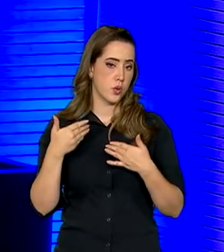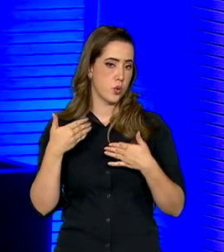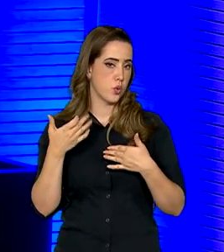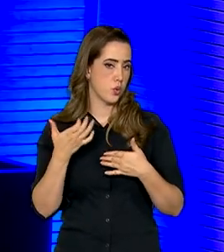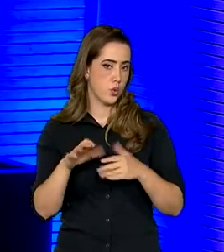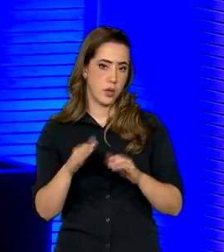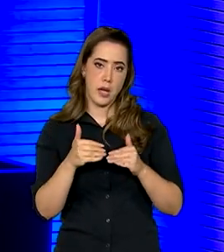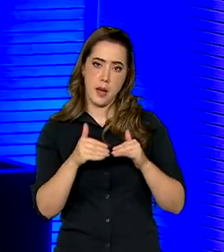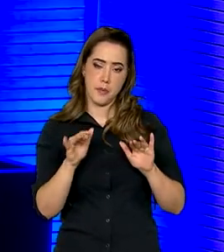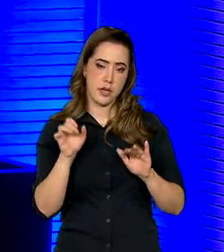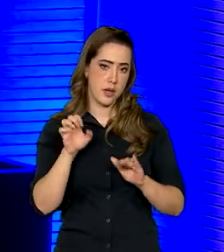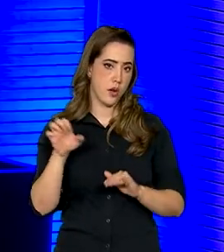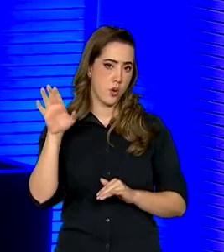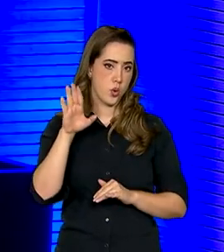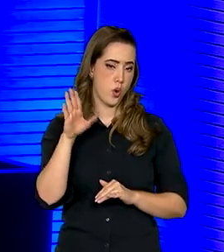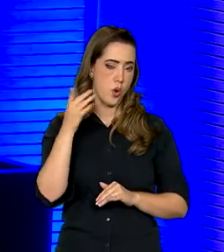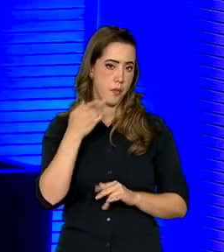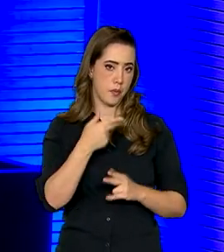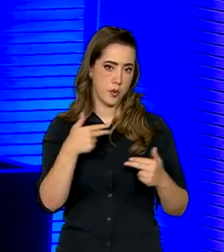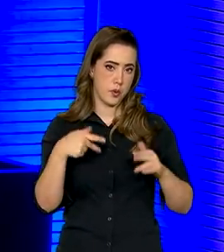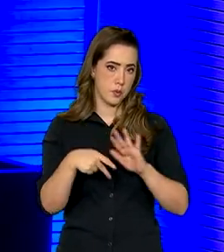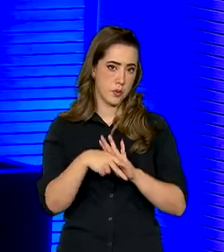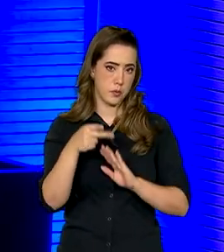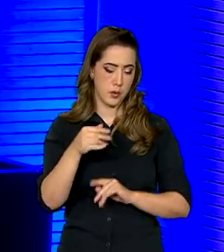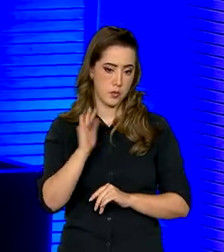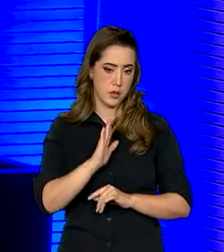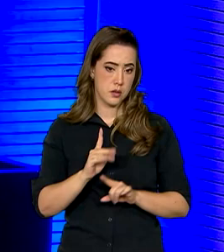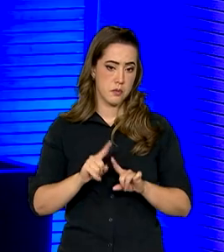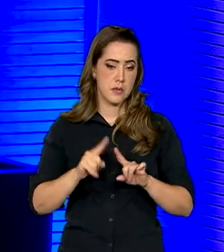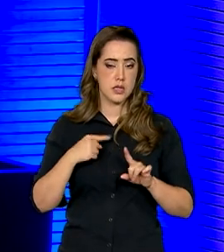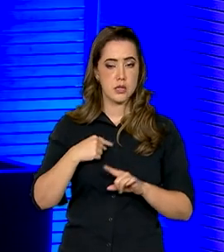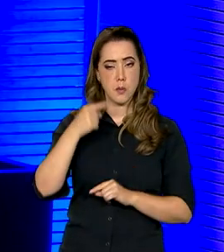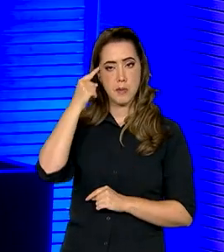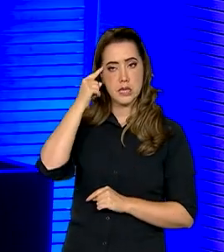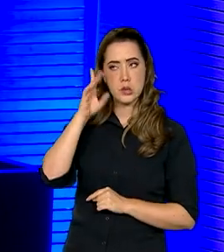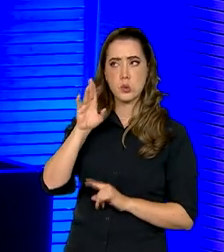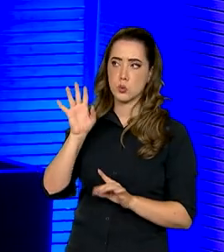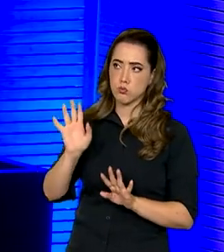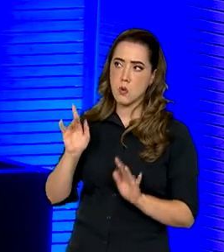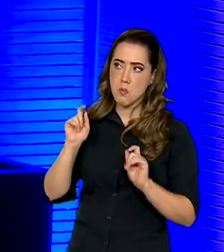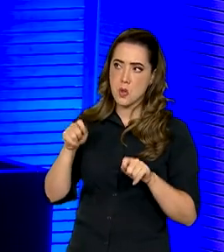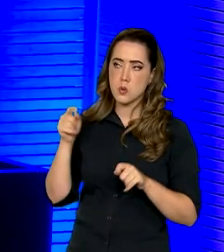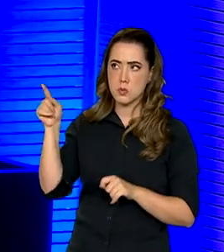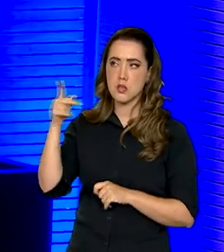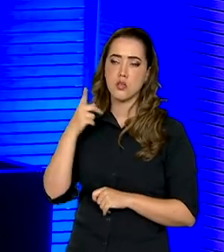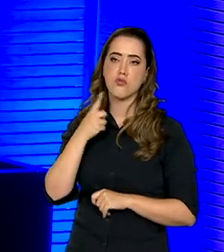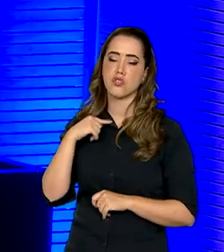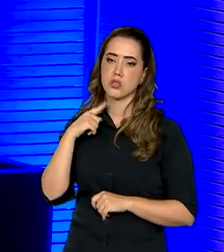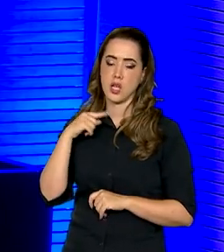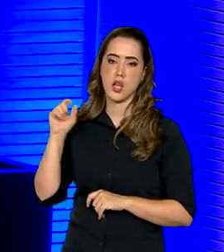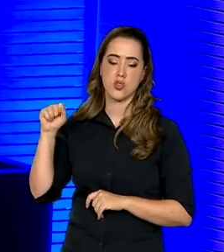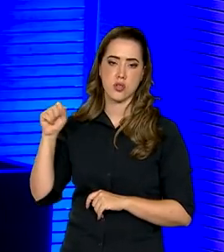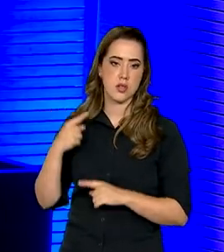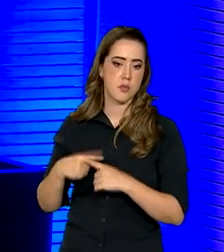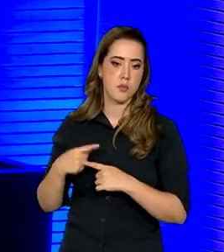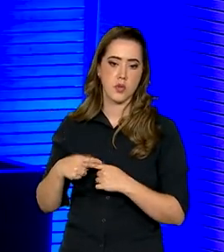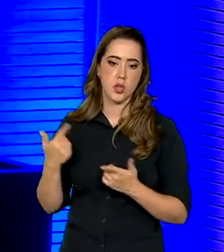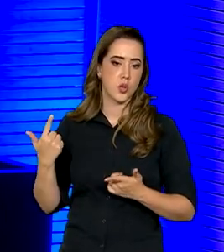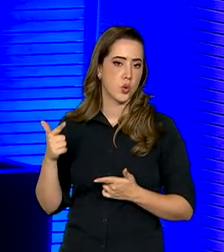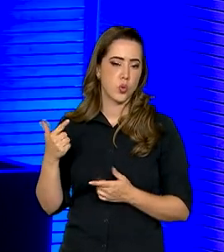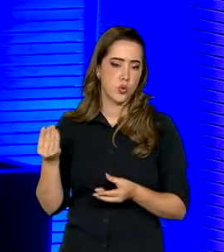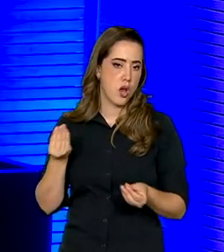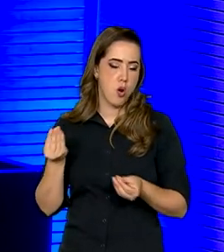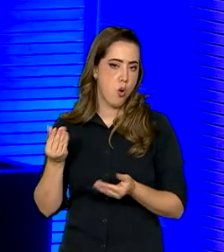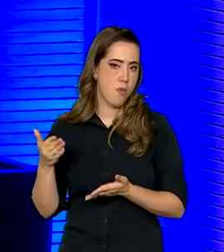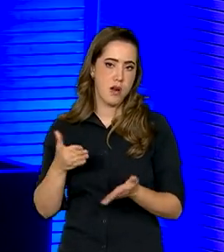do mercado europeu para produtos brasileiros. Mas eu penso que há também o desejo, até porque não se tem muito para onde